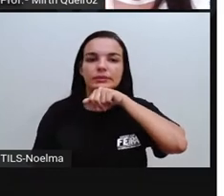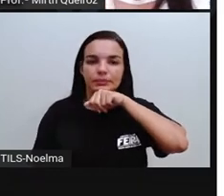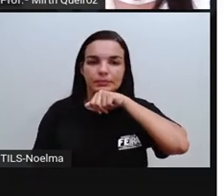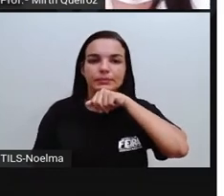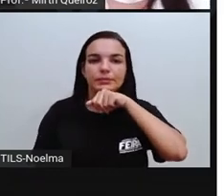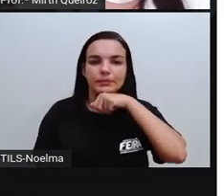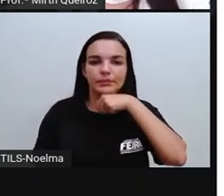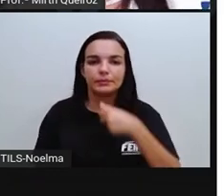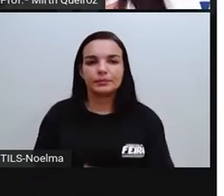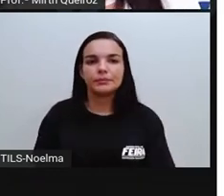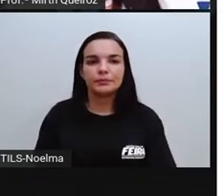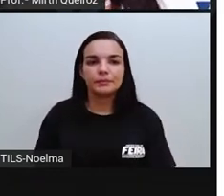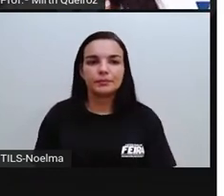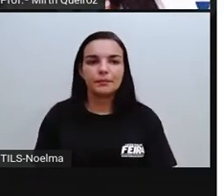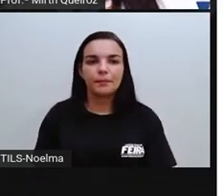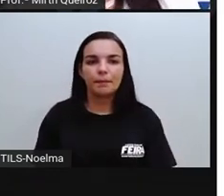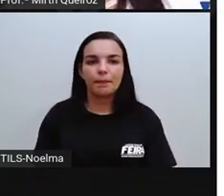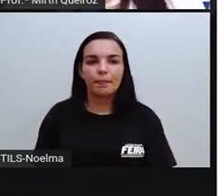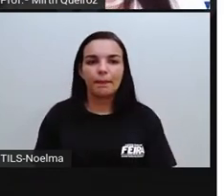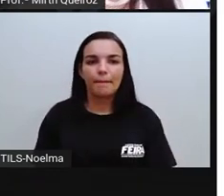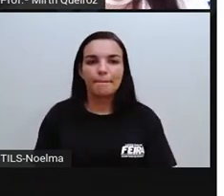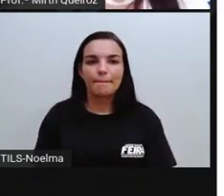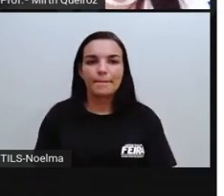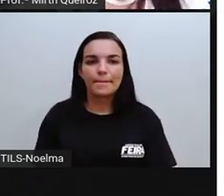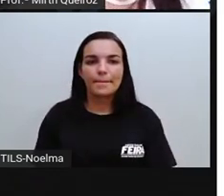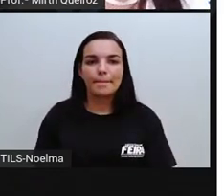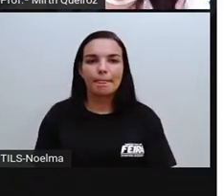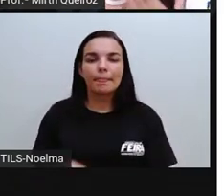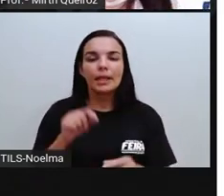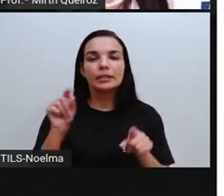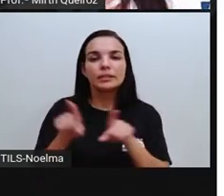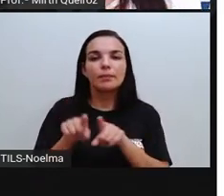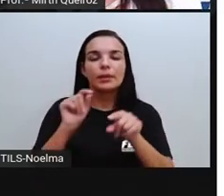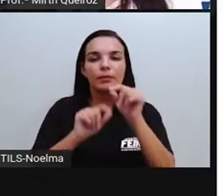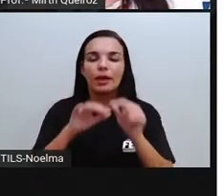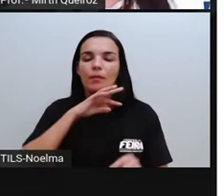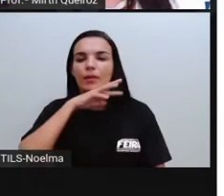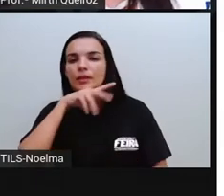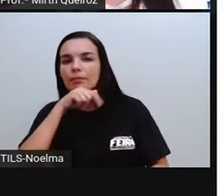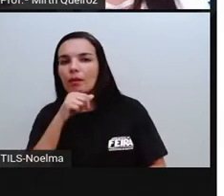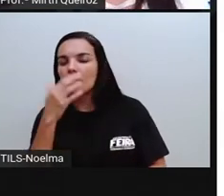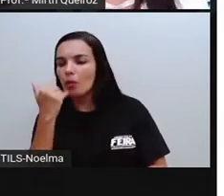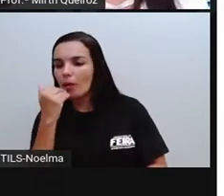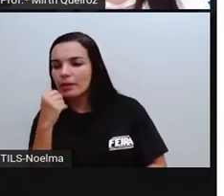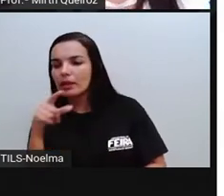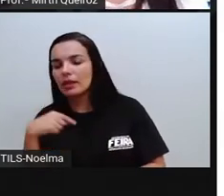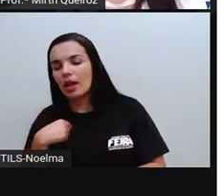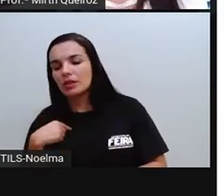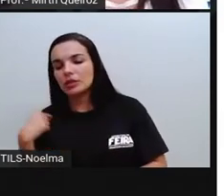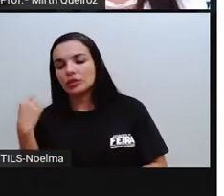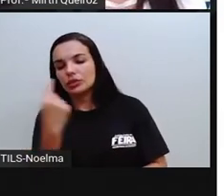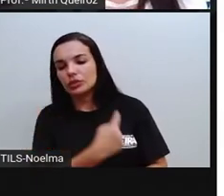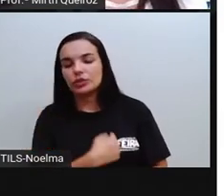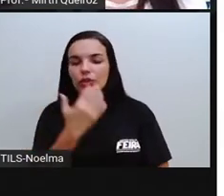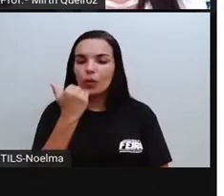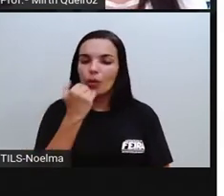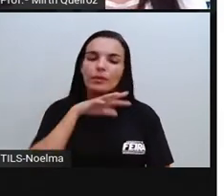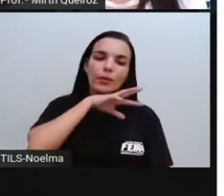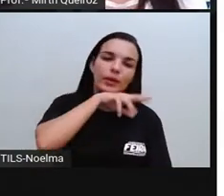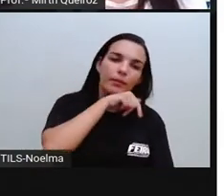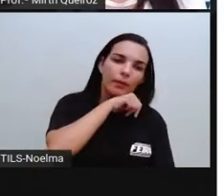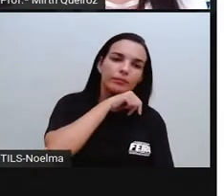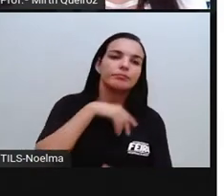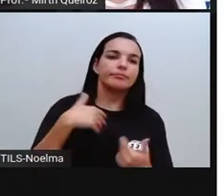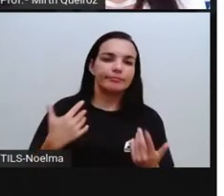porque serve para a engorda de animais. E o que a gente se alimenta de quê? Do animal, né? Então, é uma alimentação